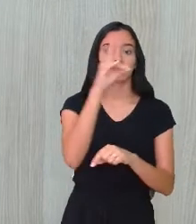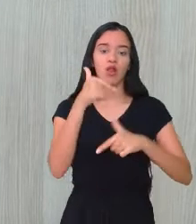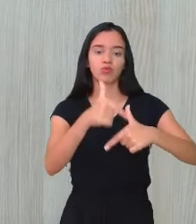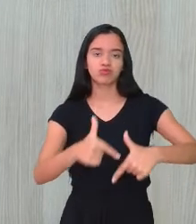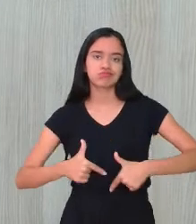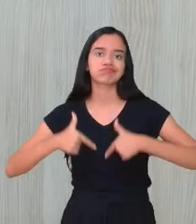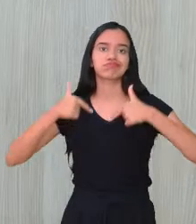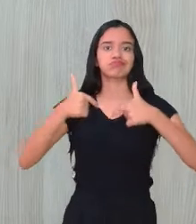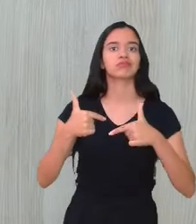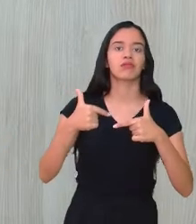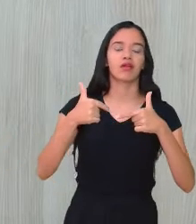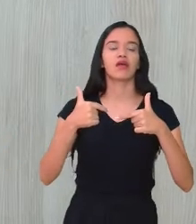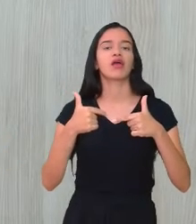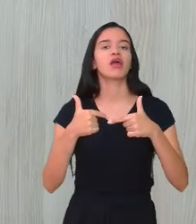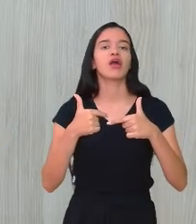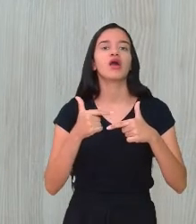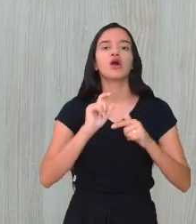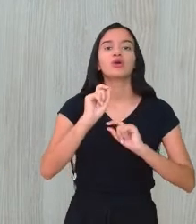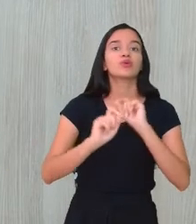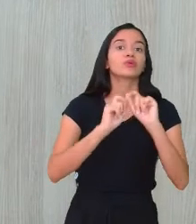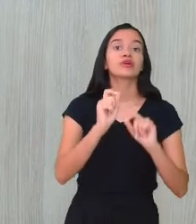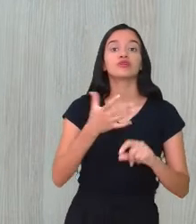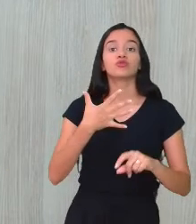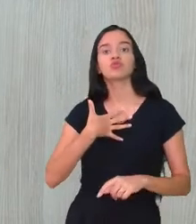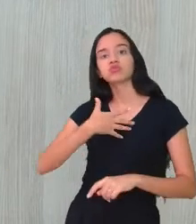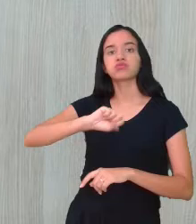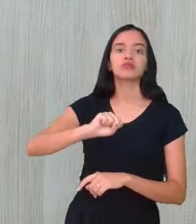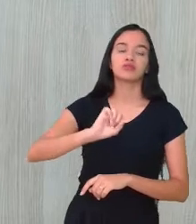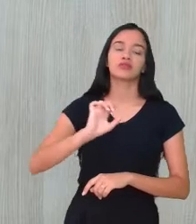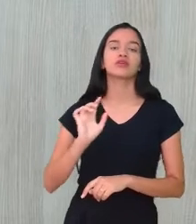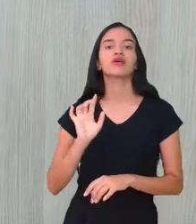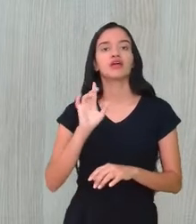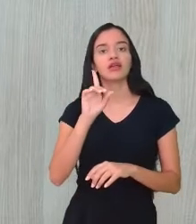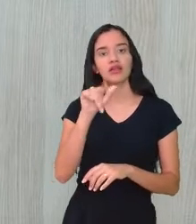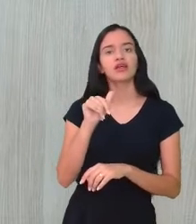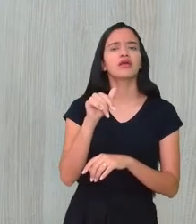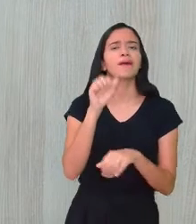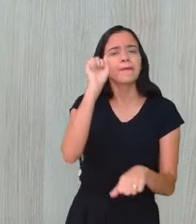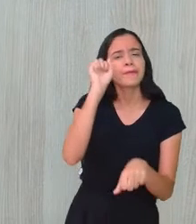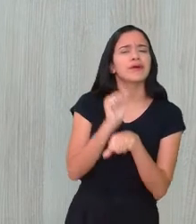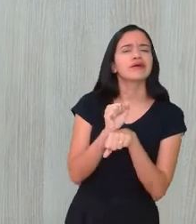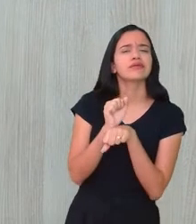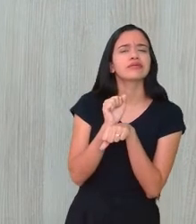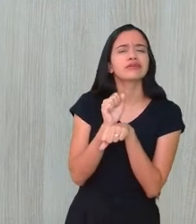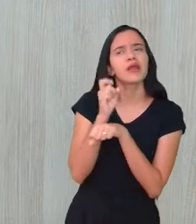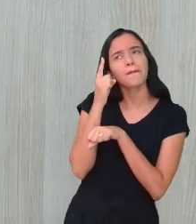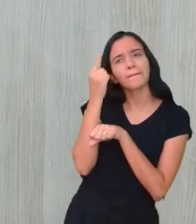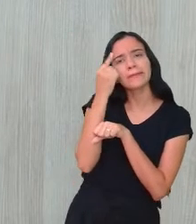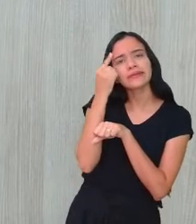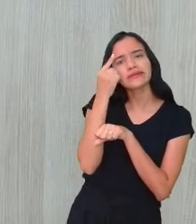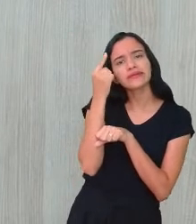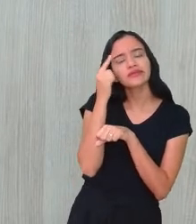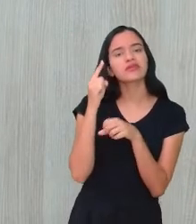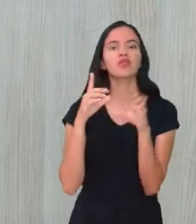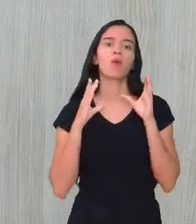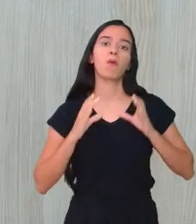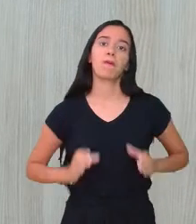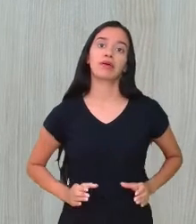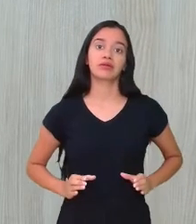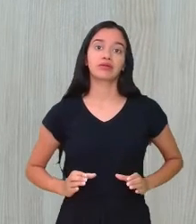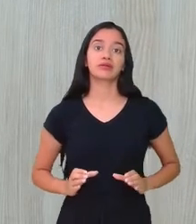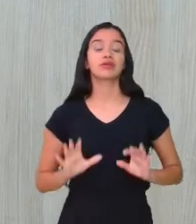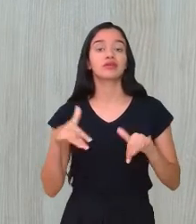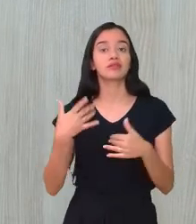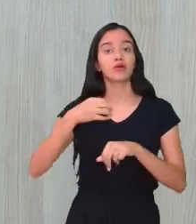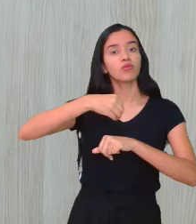luta contra a questão aí do suicídio. E vale aí a gente parar um pouquinho para a gente pensar nos comportamentos. Então, vai um